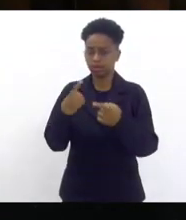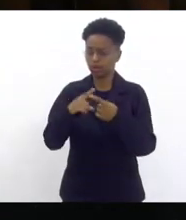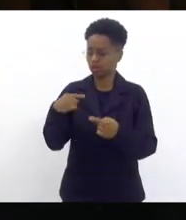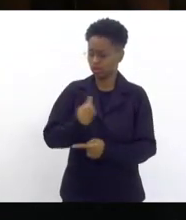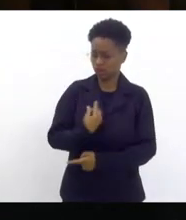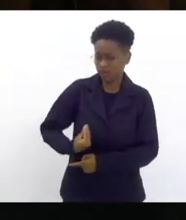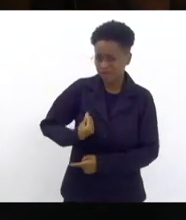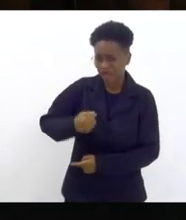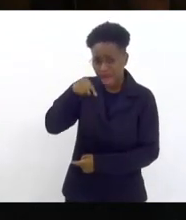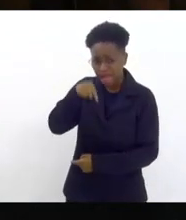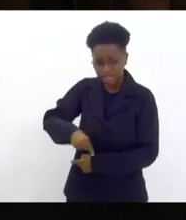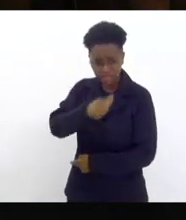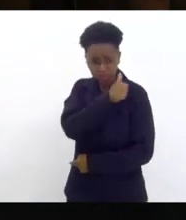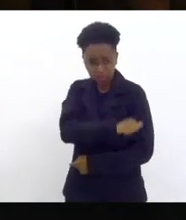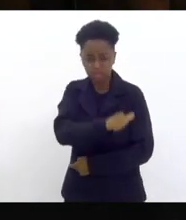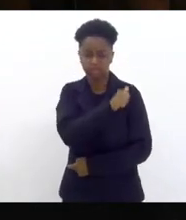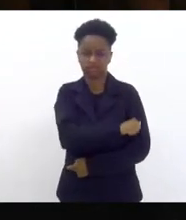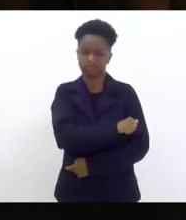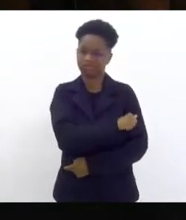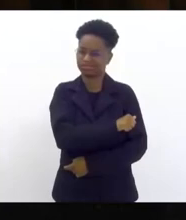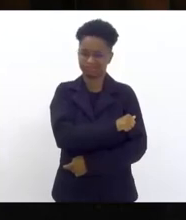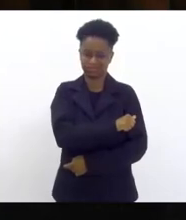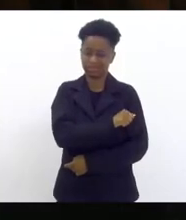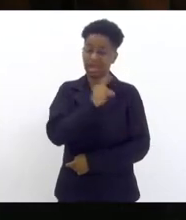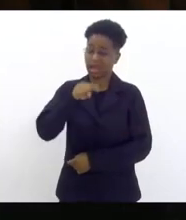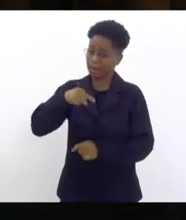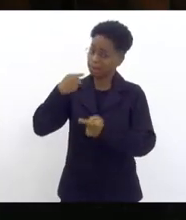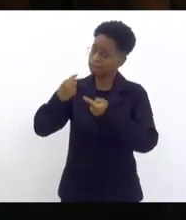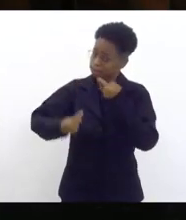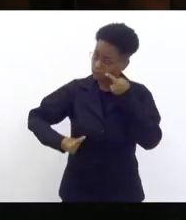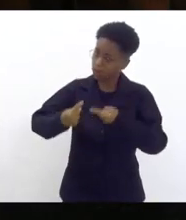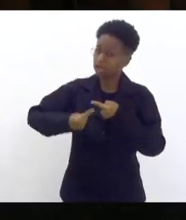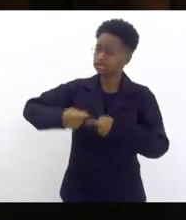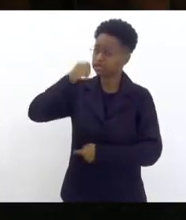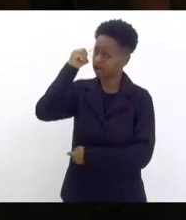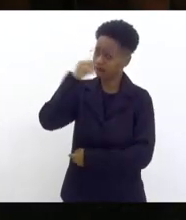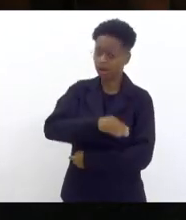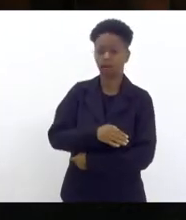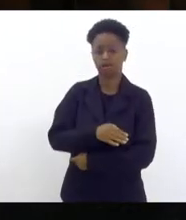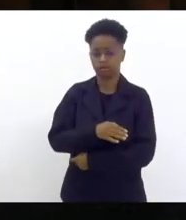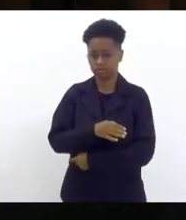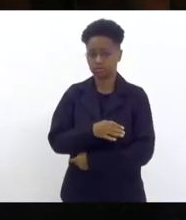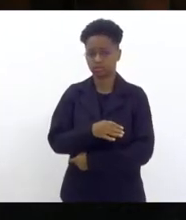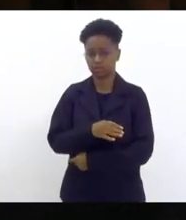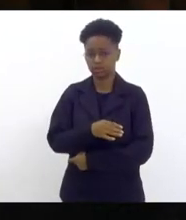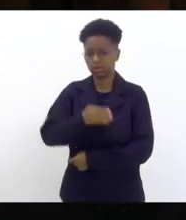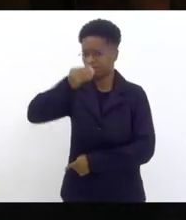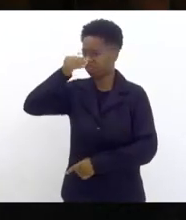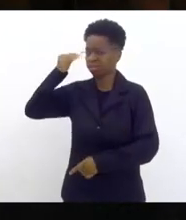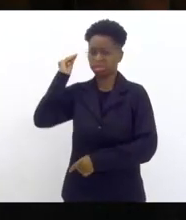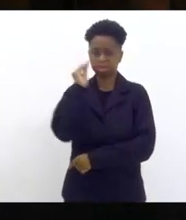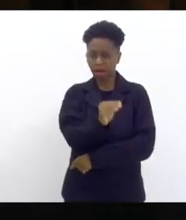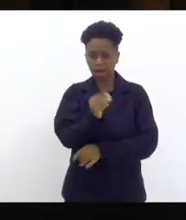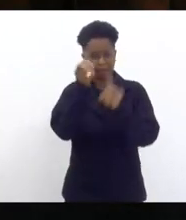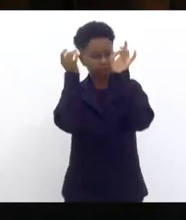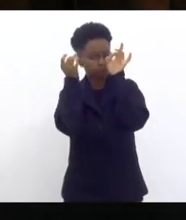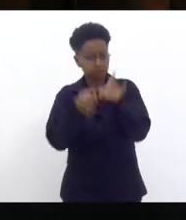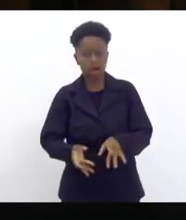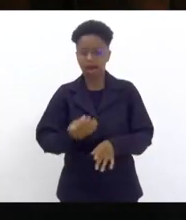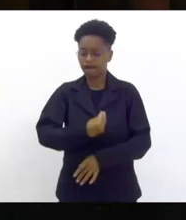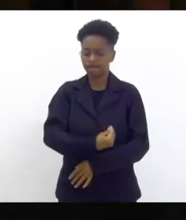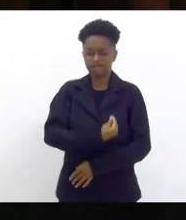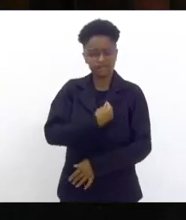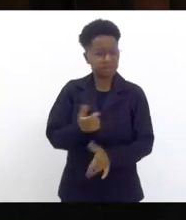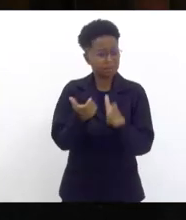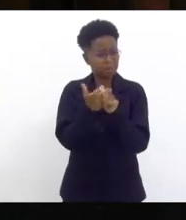vivendo no Rio de Janeiro é uma política absurda que negligencia a vida de